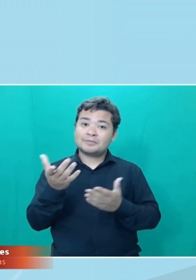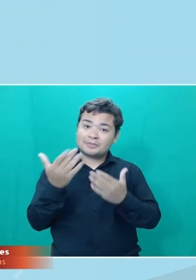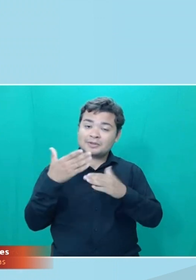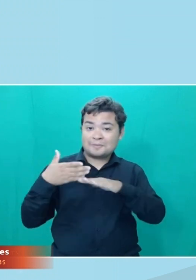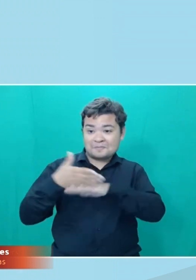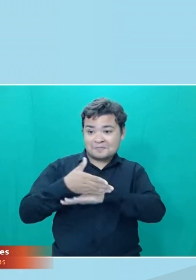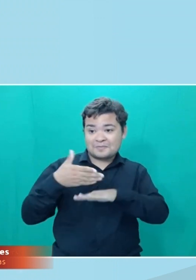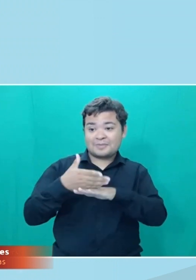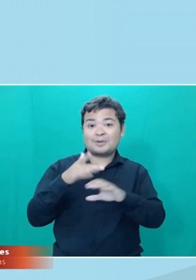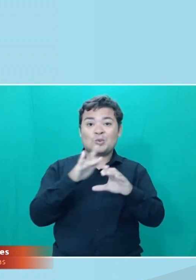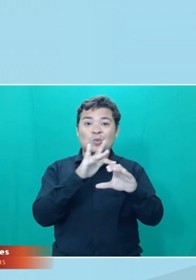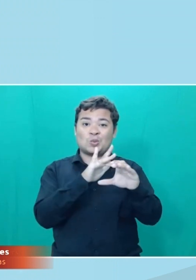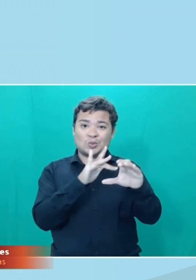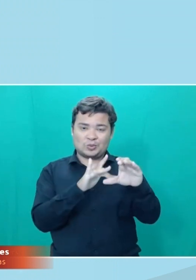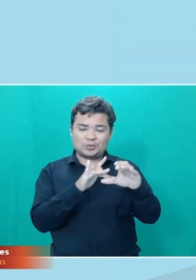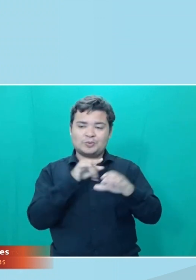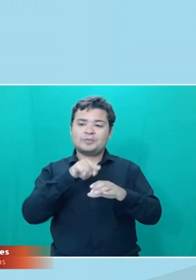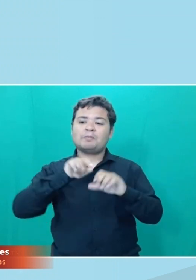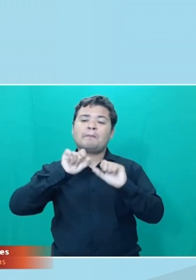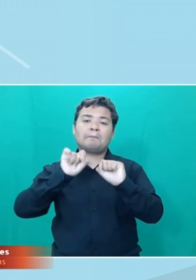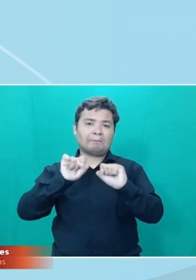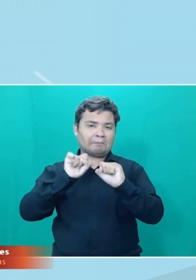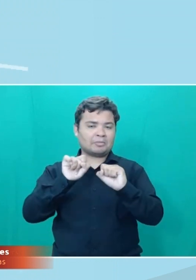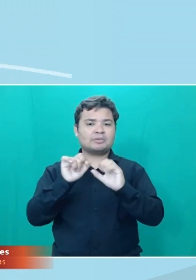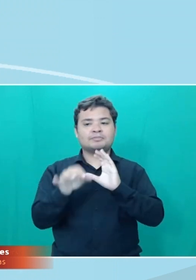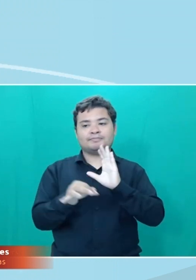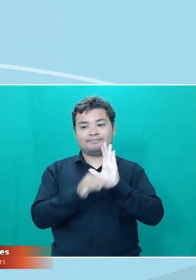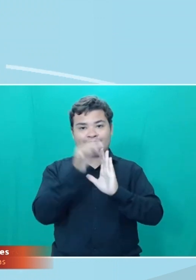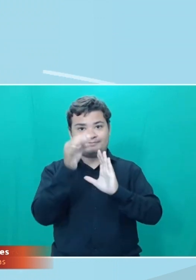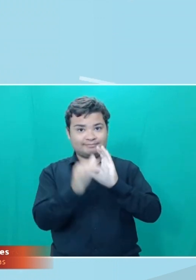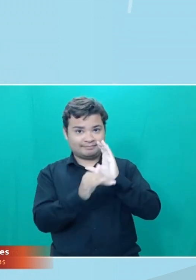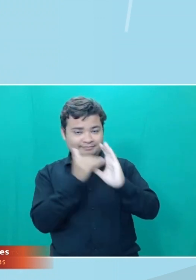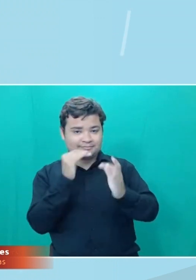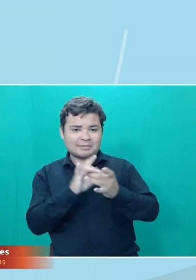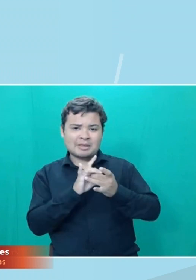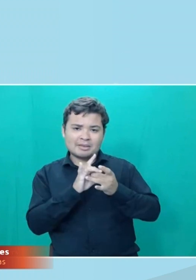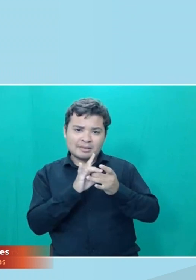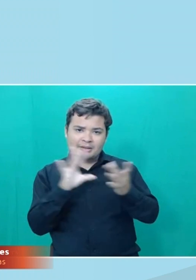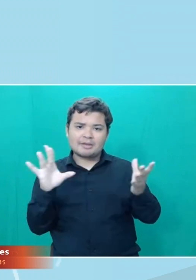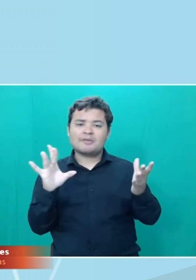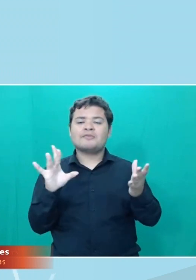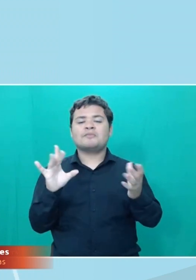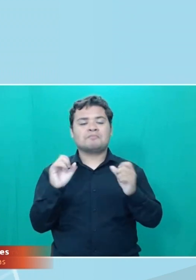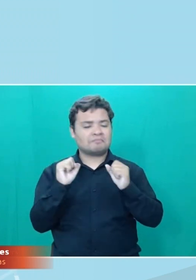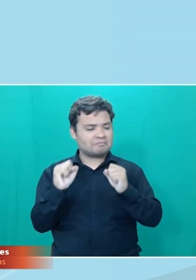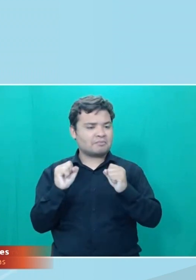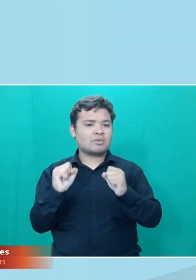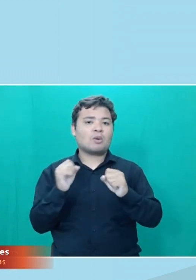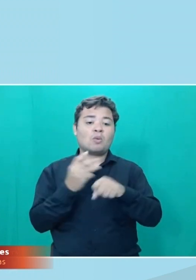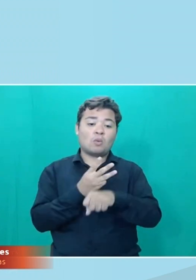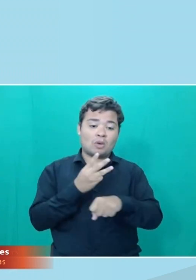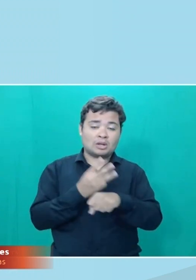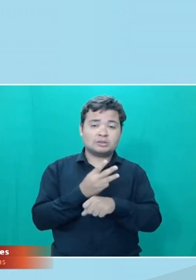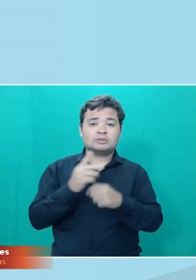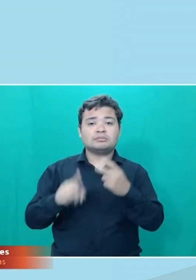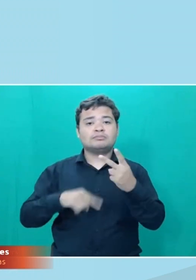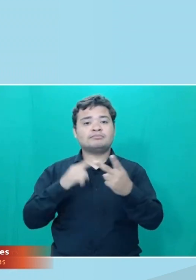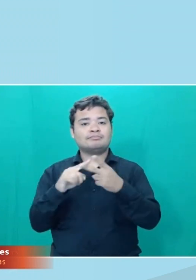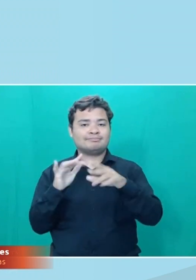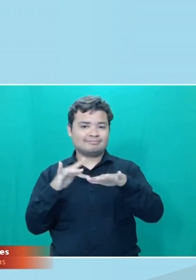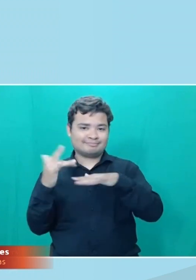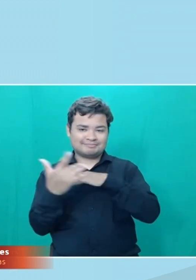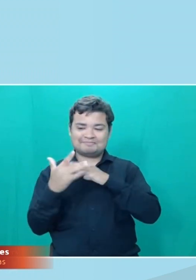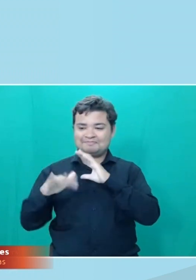Conexões. Mande a sua sugestão de pauta, seu elogio, sua crítica, tanto pelo WhatsApp quanto as nossas redes sociais.